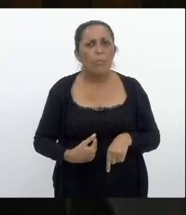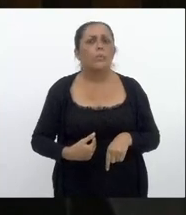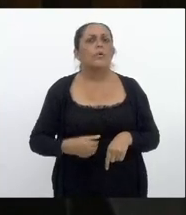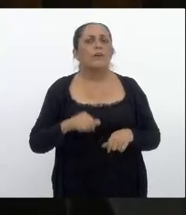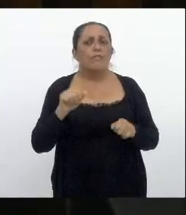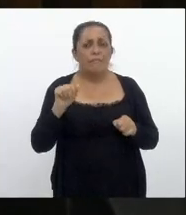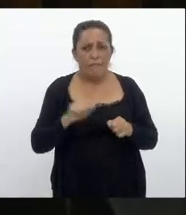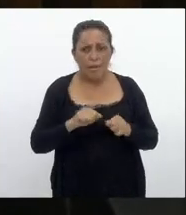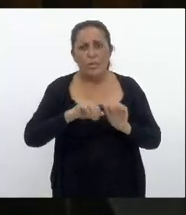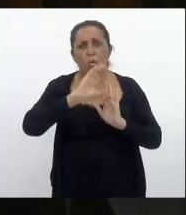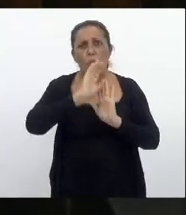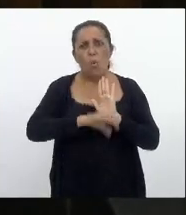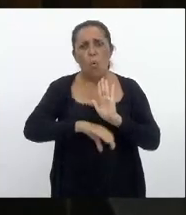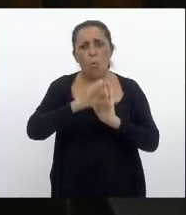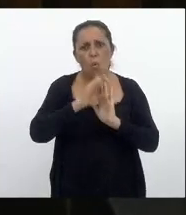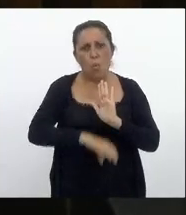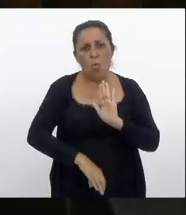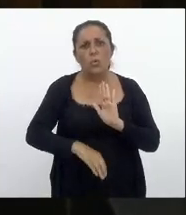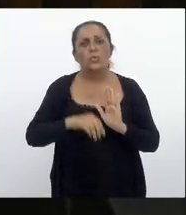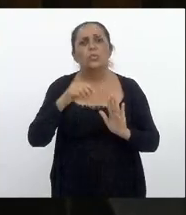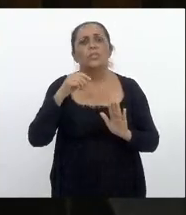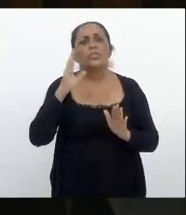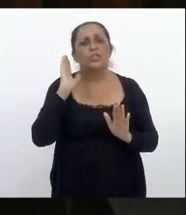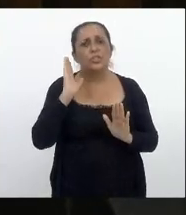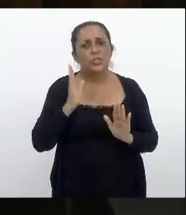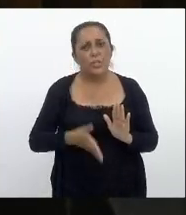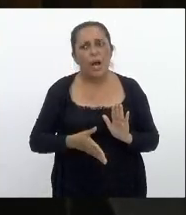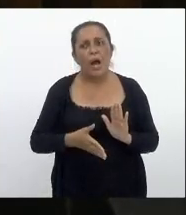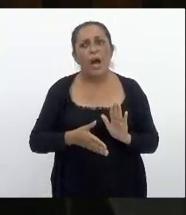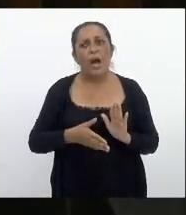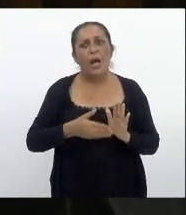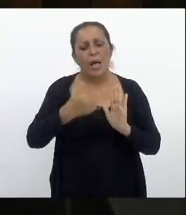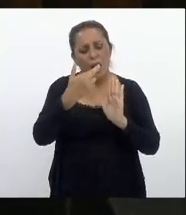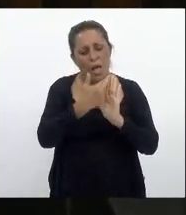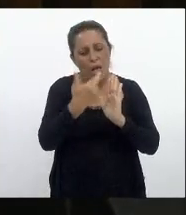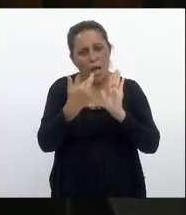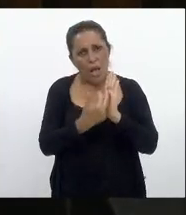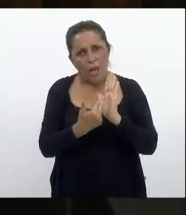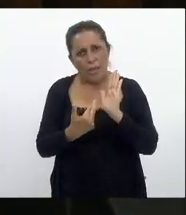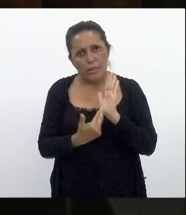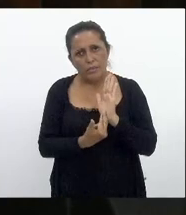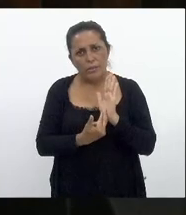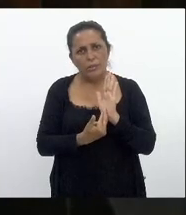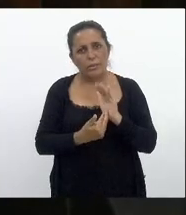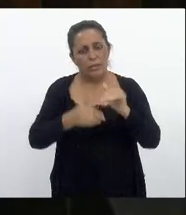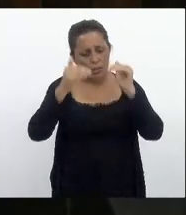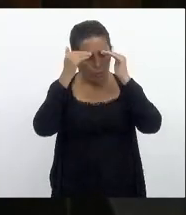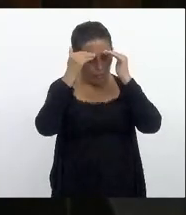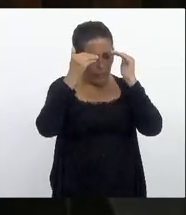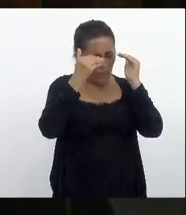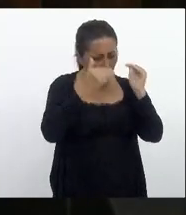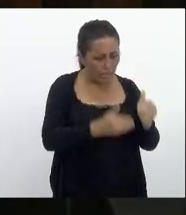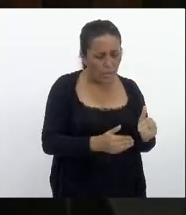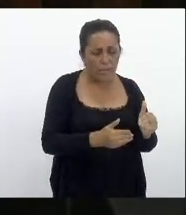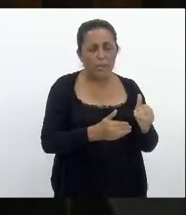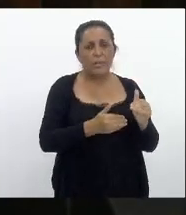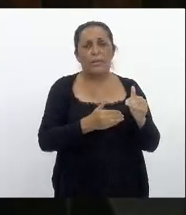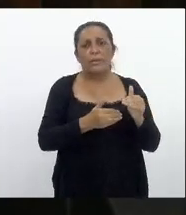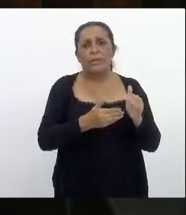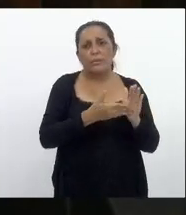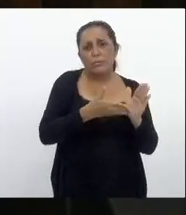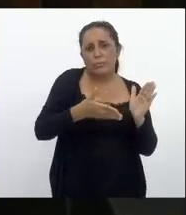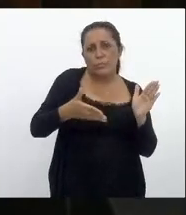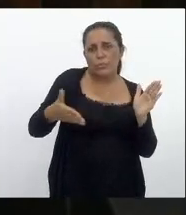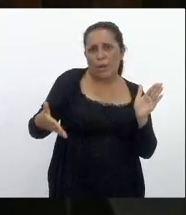público e que lá naquele concurso já estão ditas as regras que ele vai ter que cumprir durante